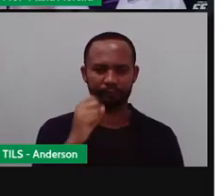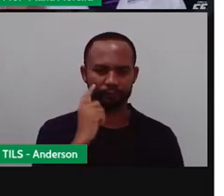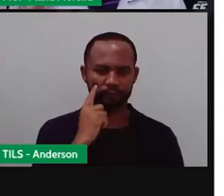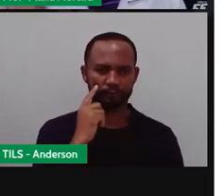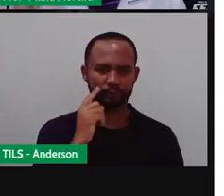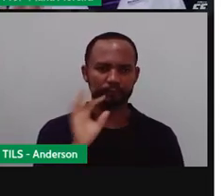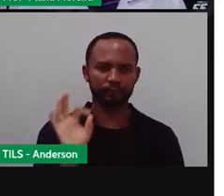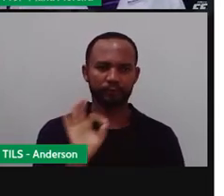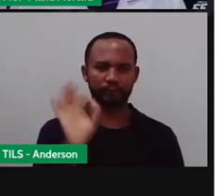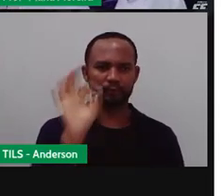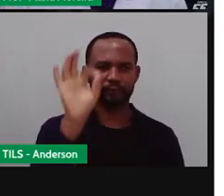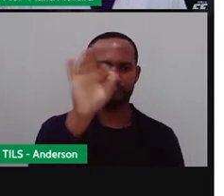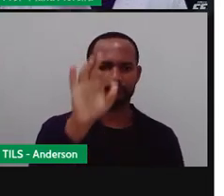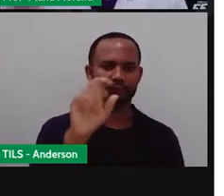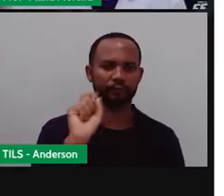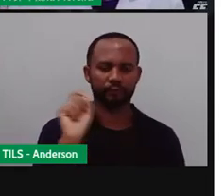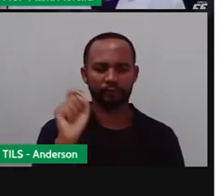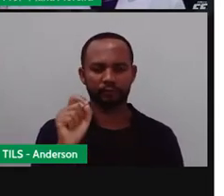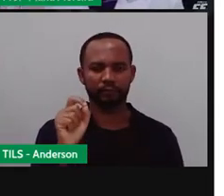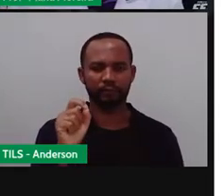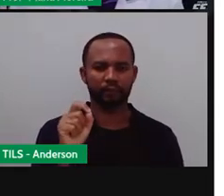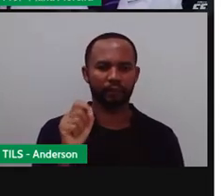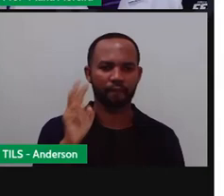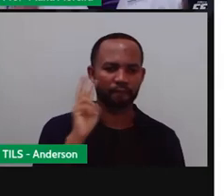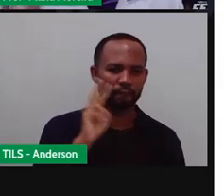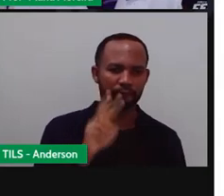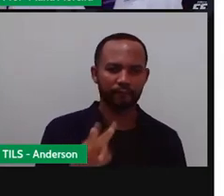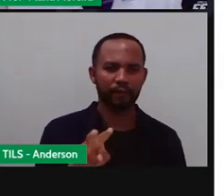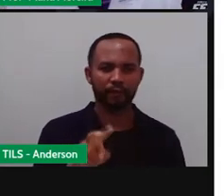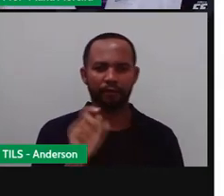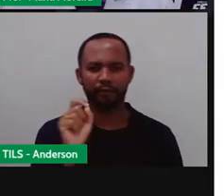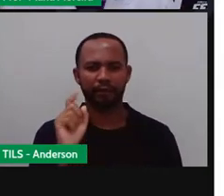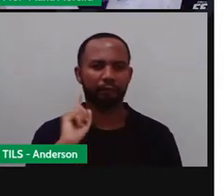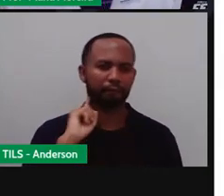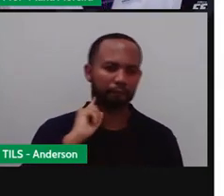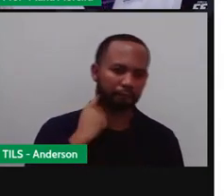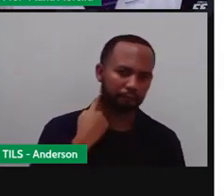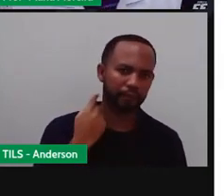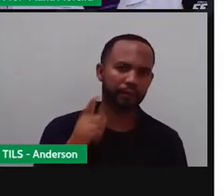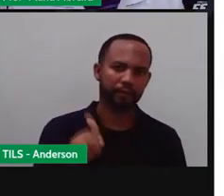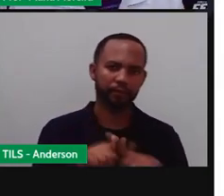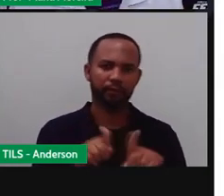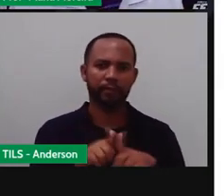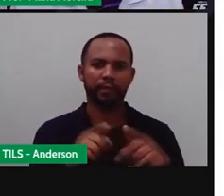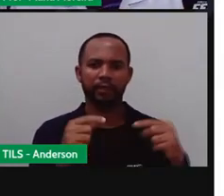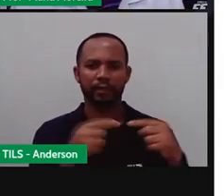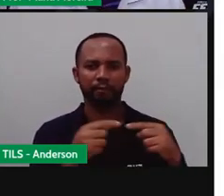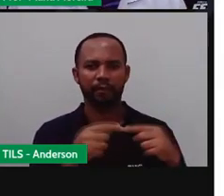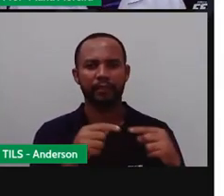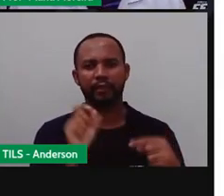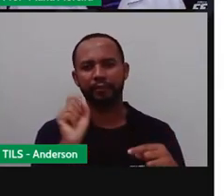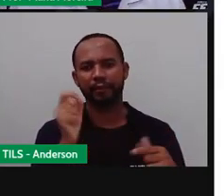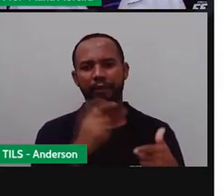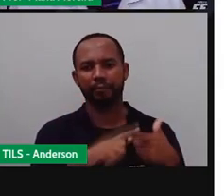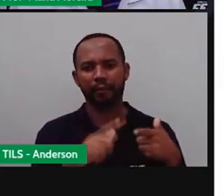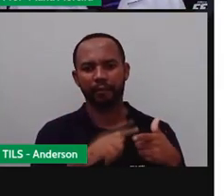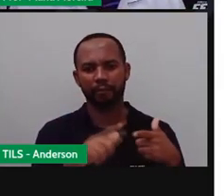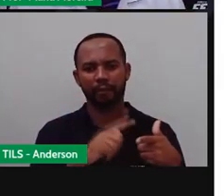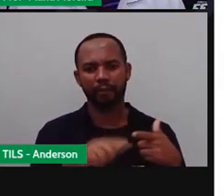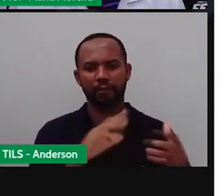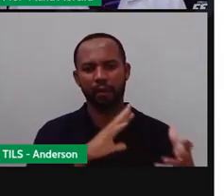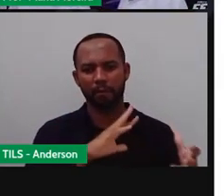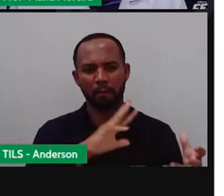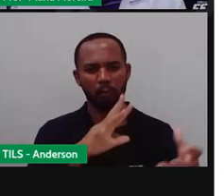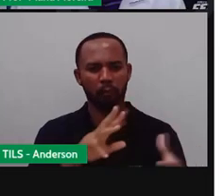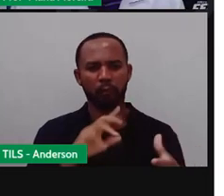a mosca, a gente geralmente costuma associar a mosca com lixo. E o lixo é um problema crescente no nosso país e no